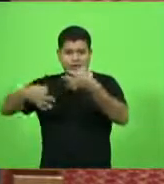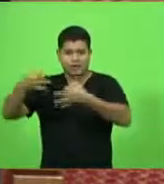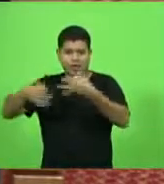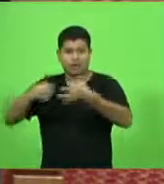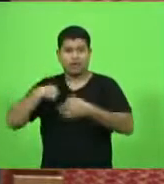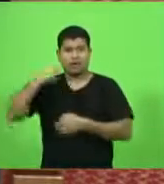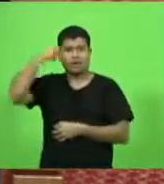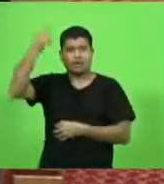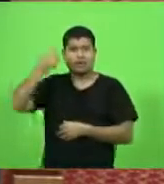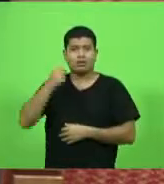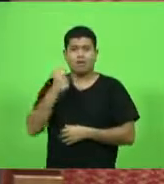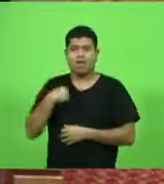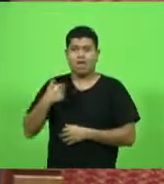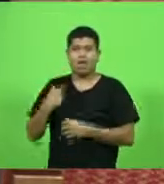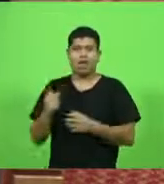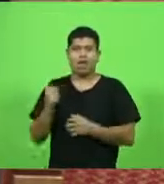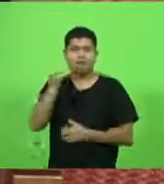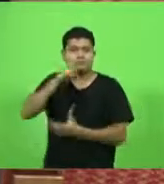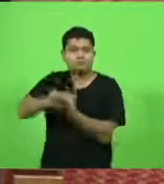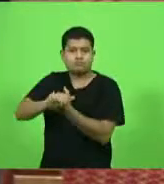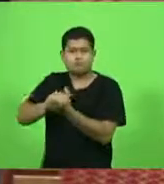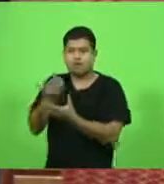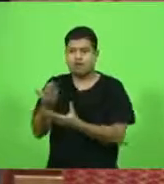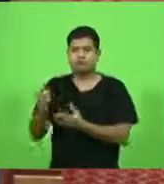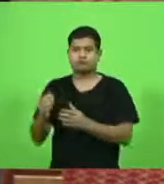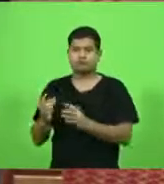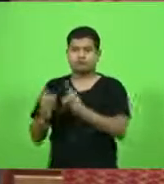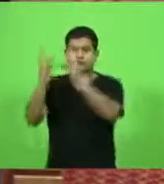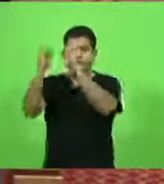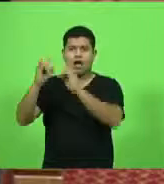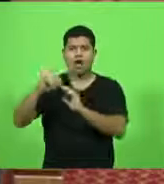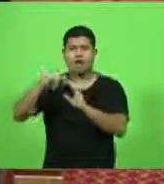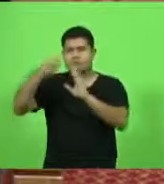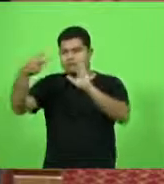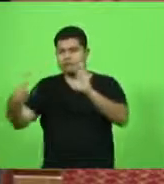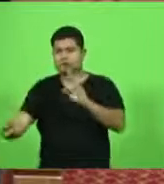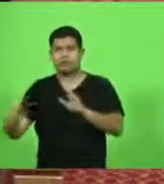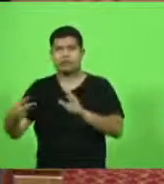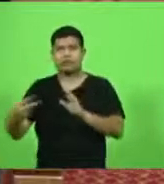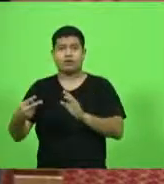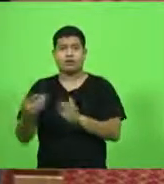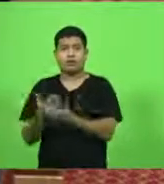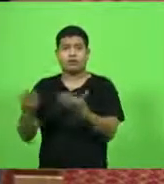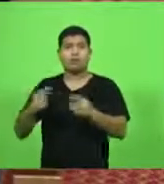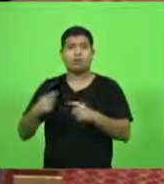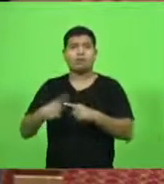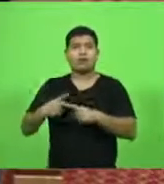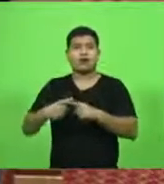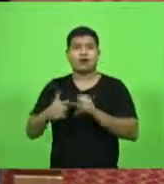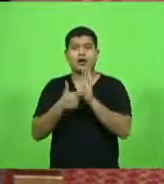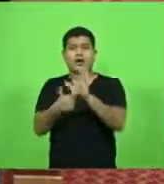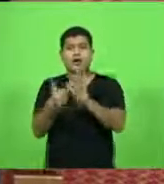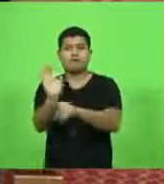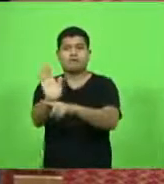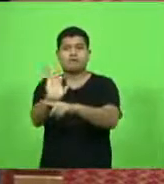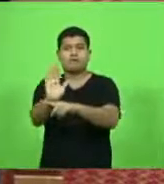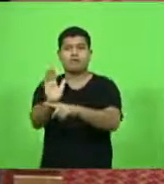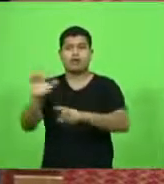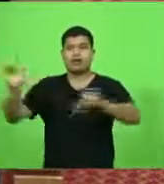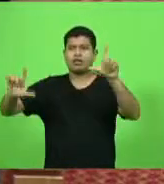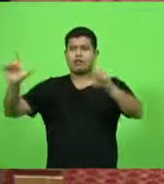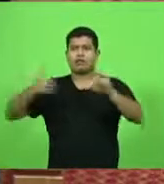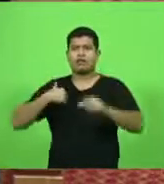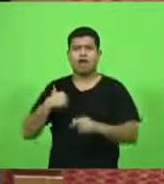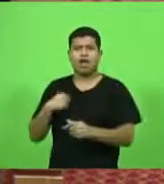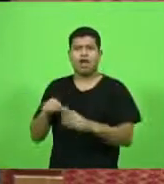e saíram do julgamento porque queriam mostrar os vídeos, os vídeos estão na TV, ele agredindo